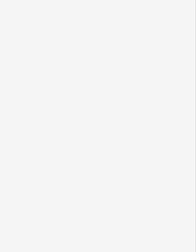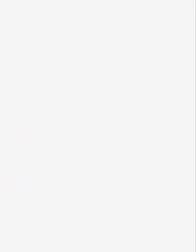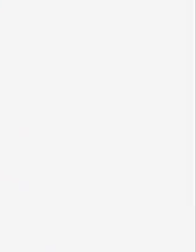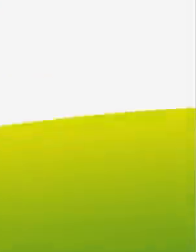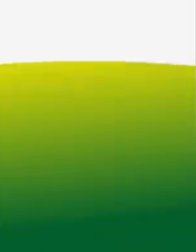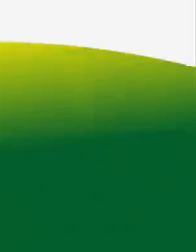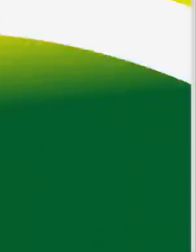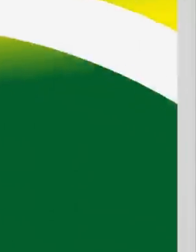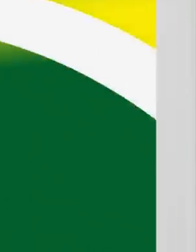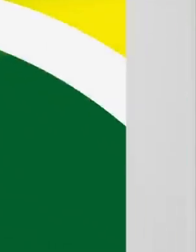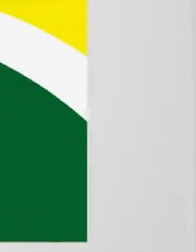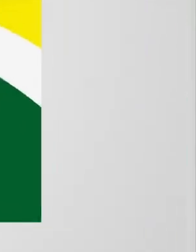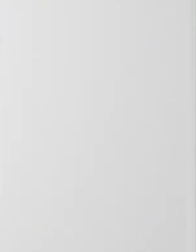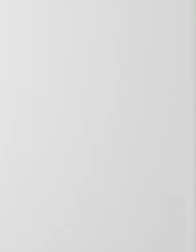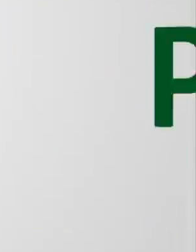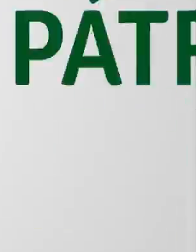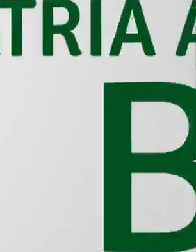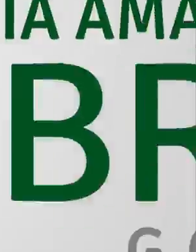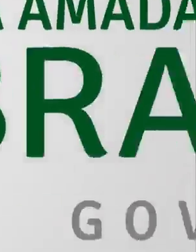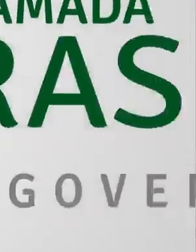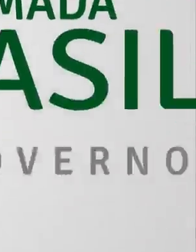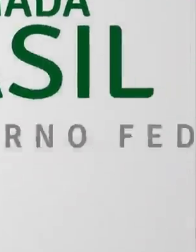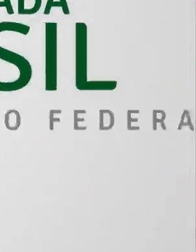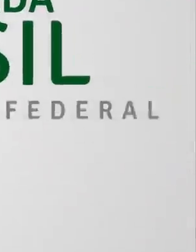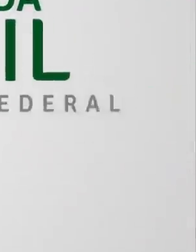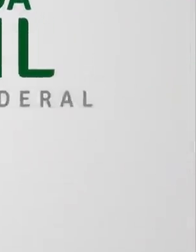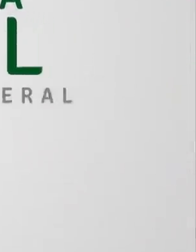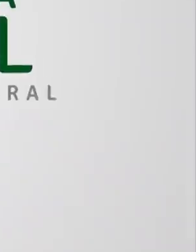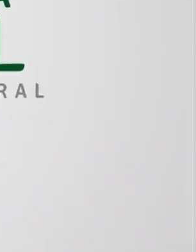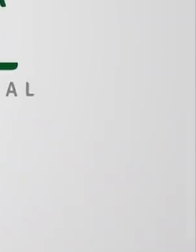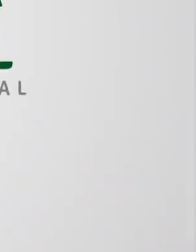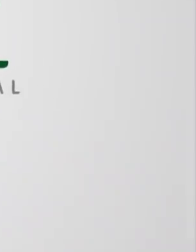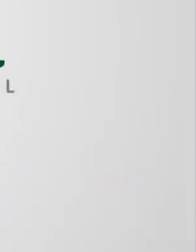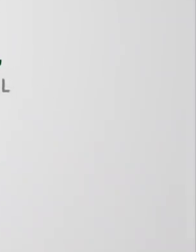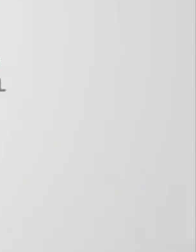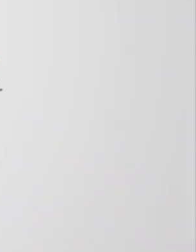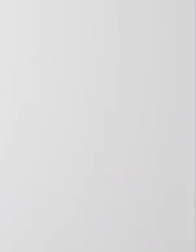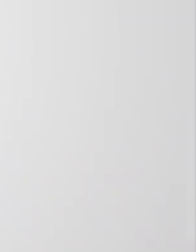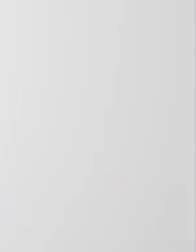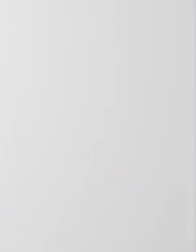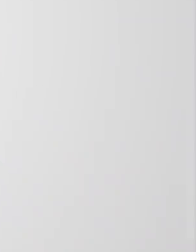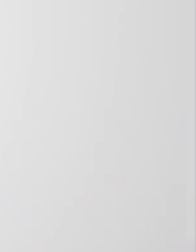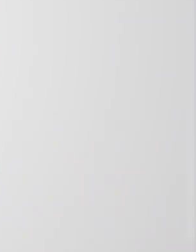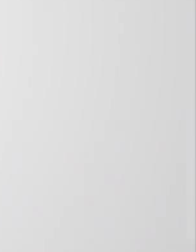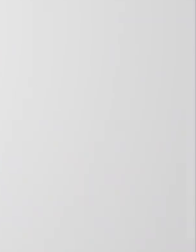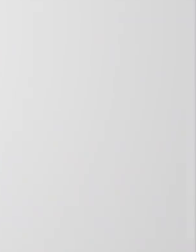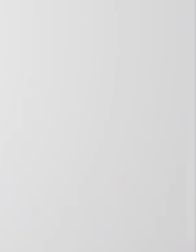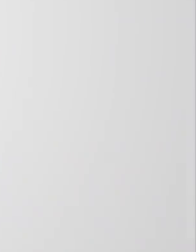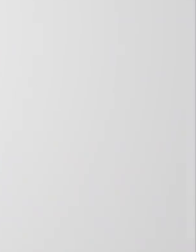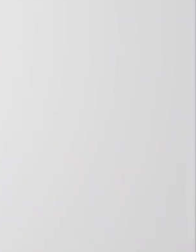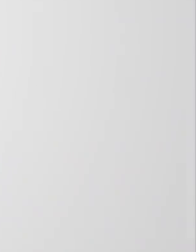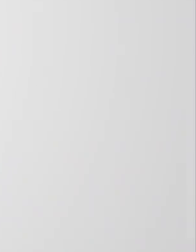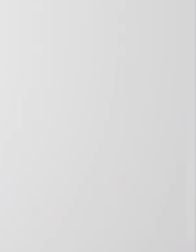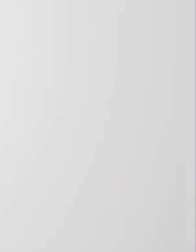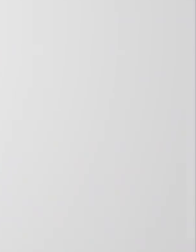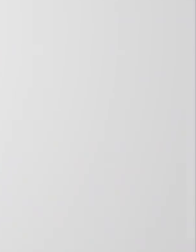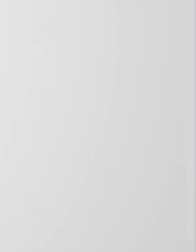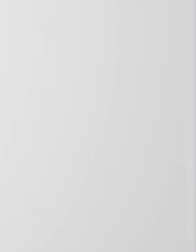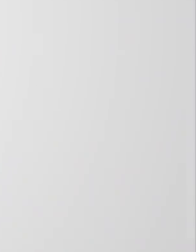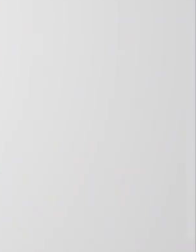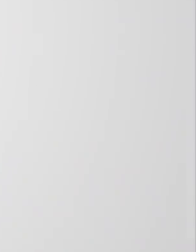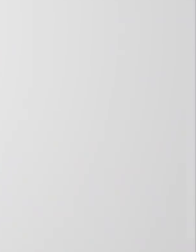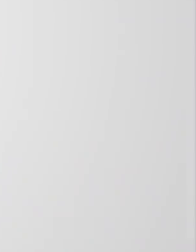Forma-se, neste momento, a Rede Nacional de Rádio e Televisão para o pronunciamento do Presidente da República,